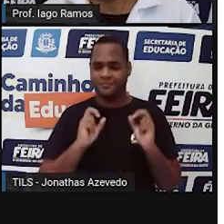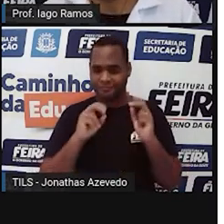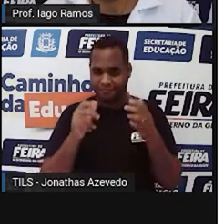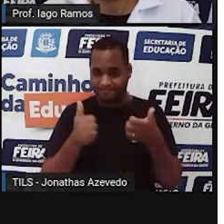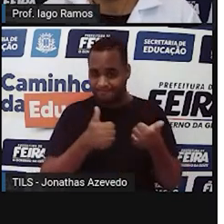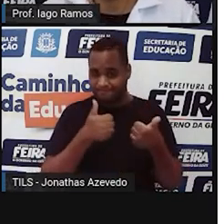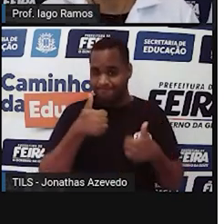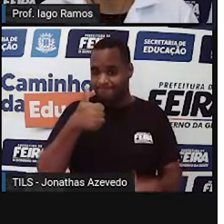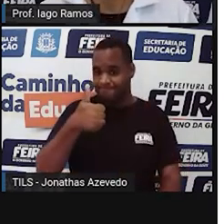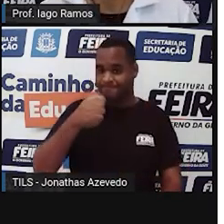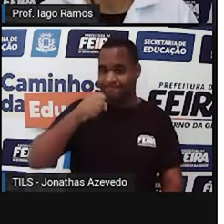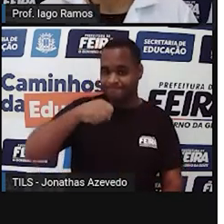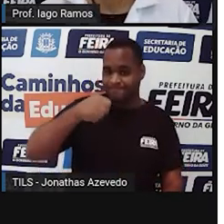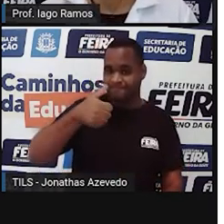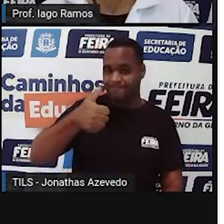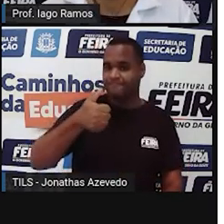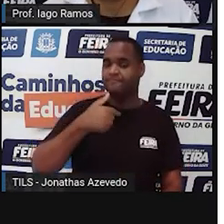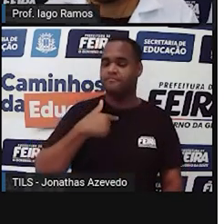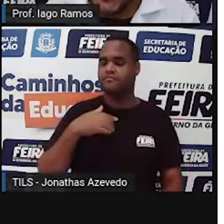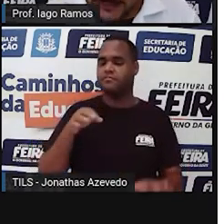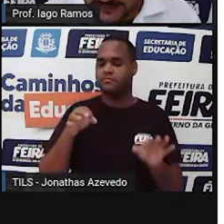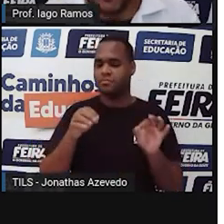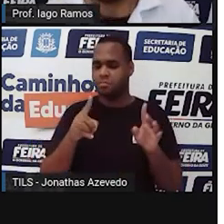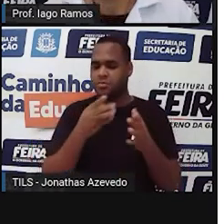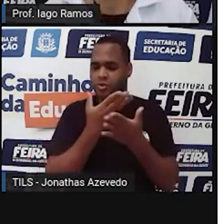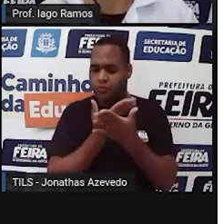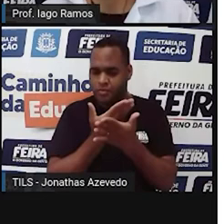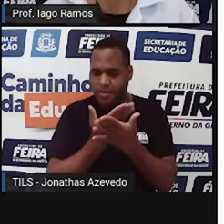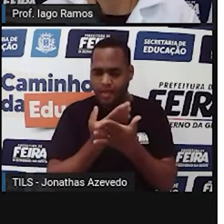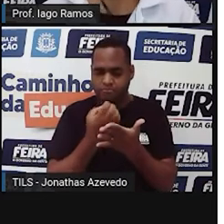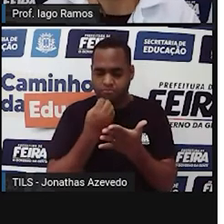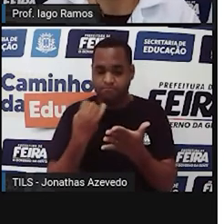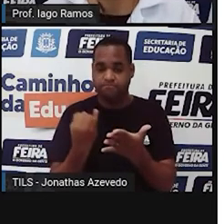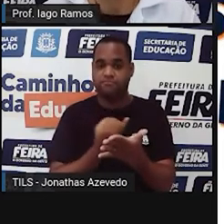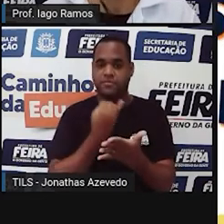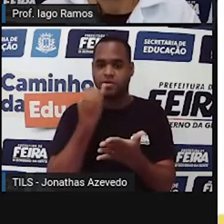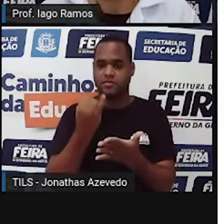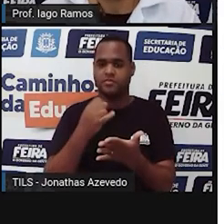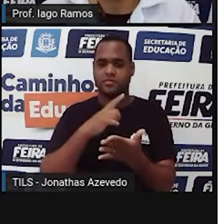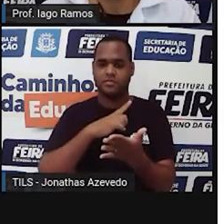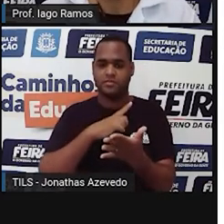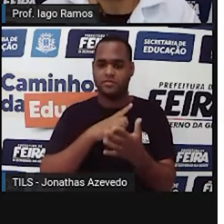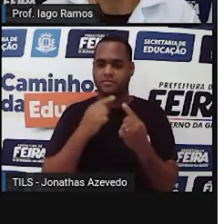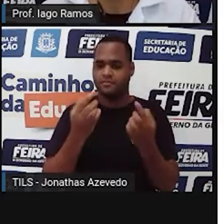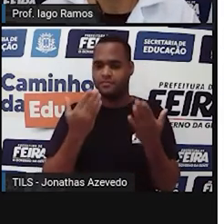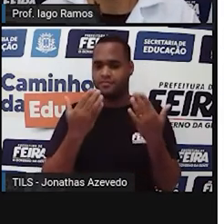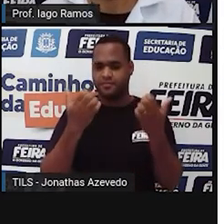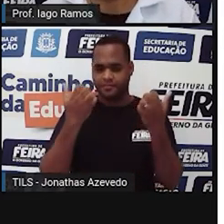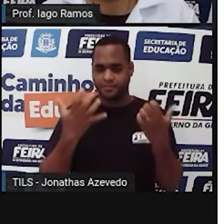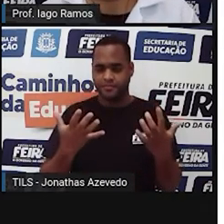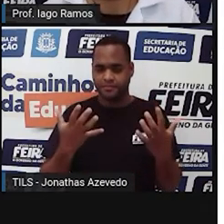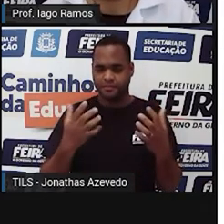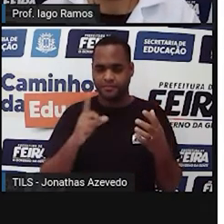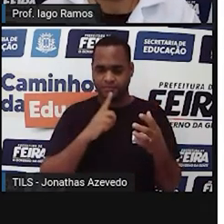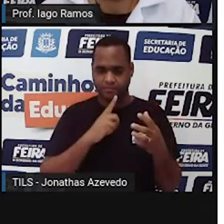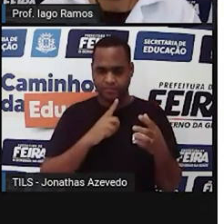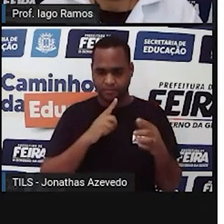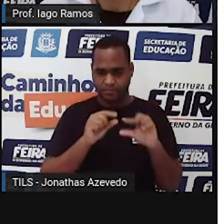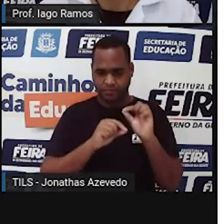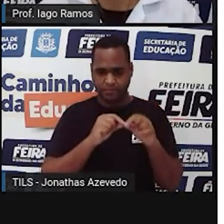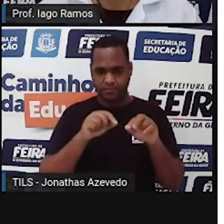Beleza? Então, olha só o quanto estudar medidas é importante, né? Então, vem aqui comigo que tem mais coisa.